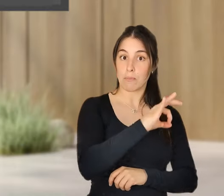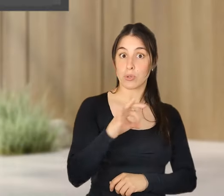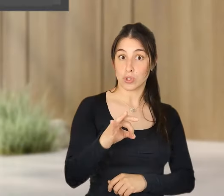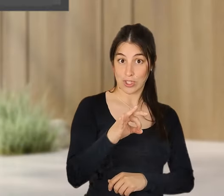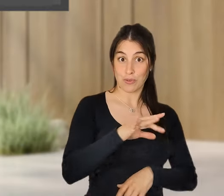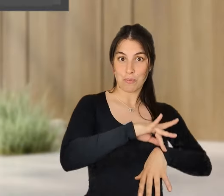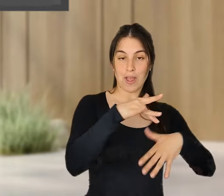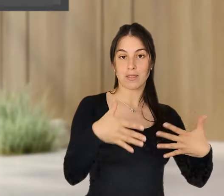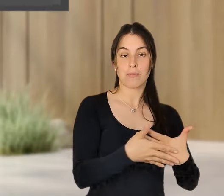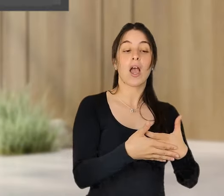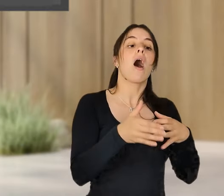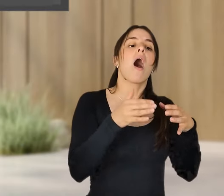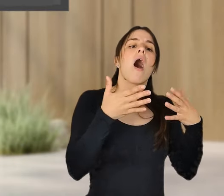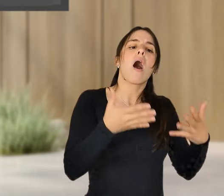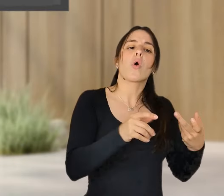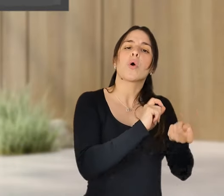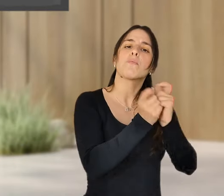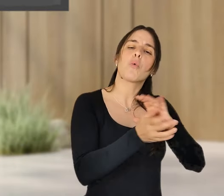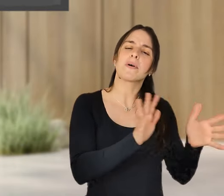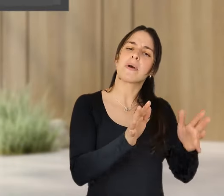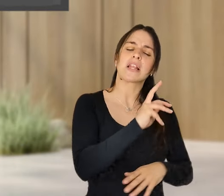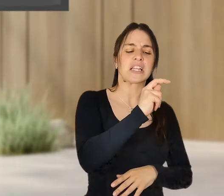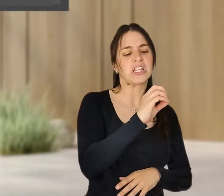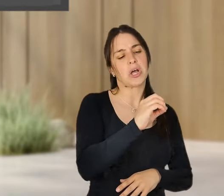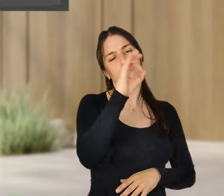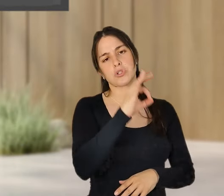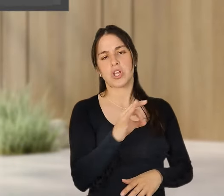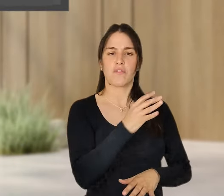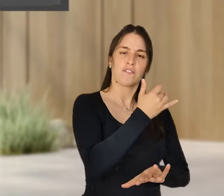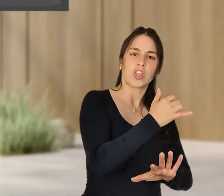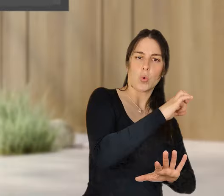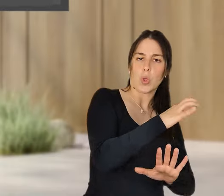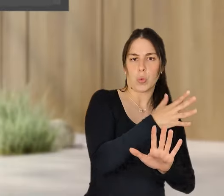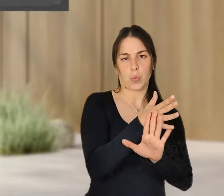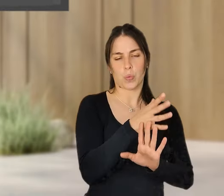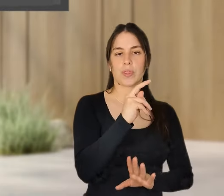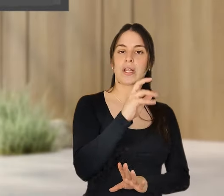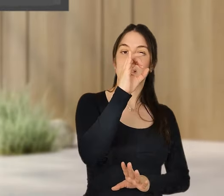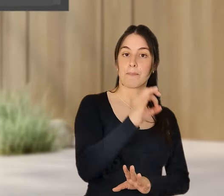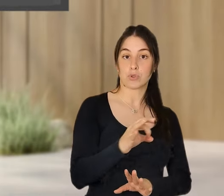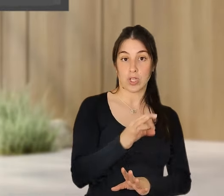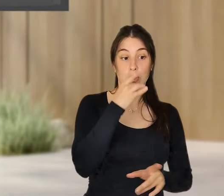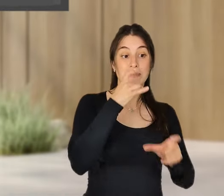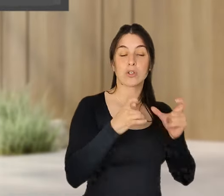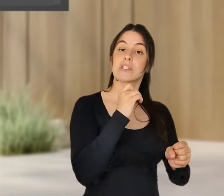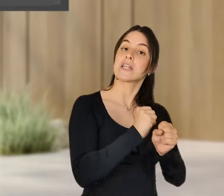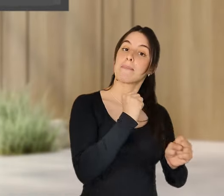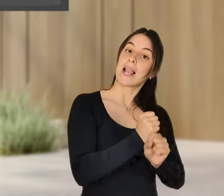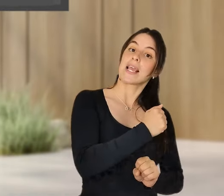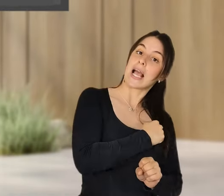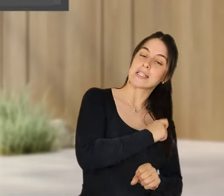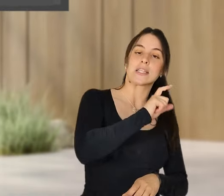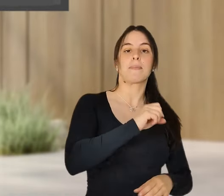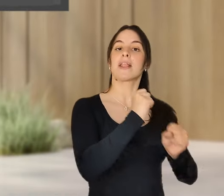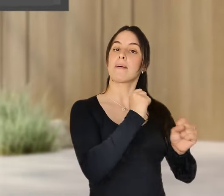agora voltou para baixo, mas estabilizou à volta dos 30%, 28, 30% dos dias de trabalho. Portanto, houve uma experimentação